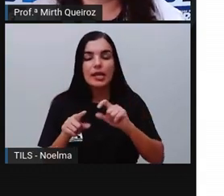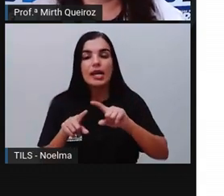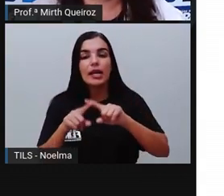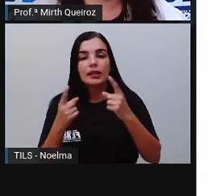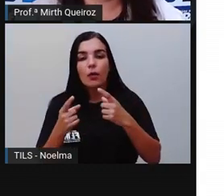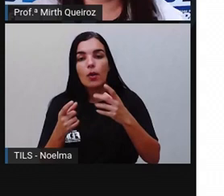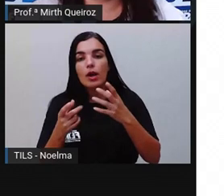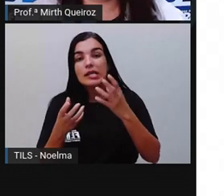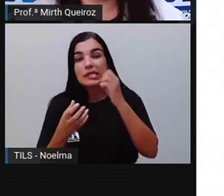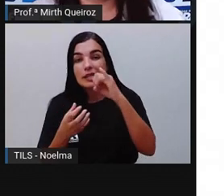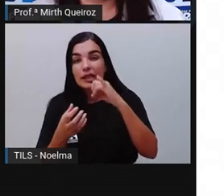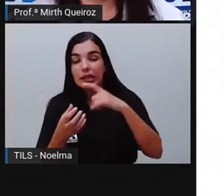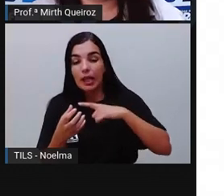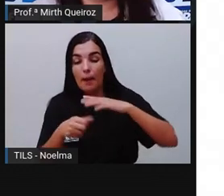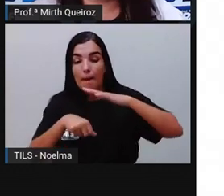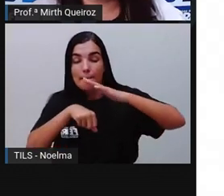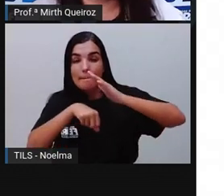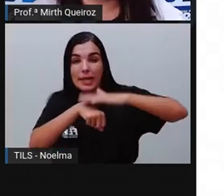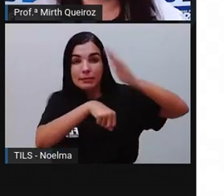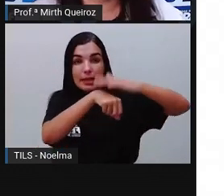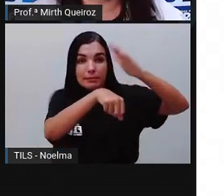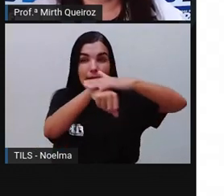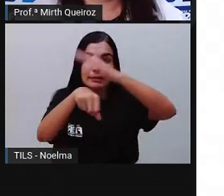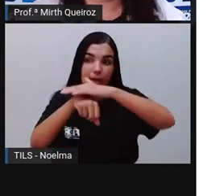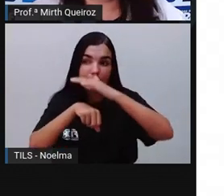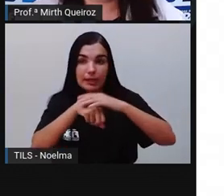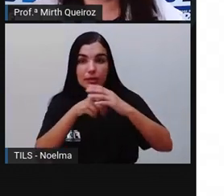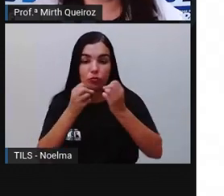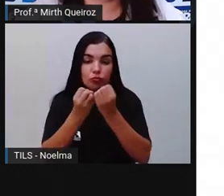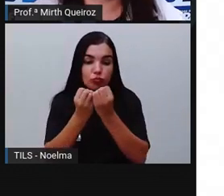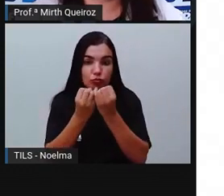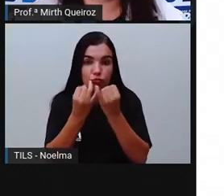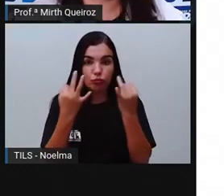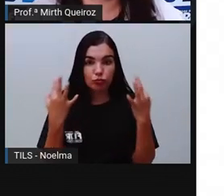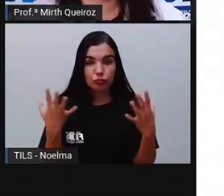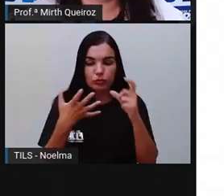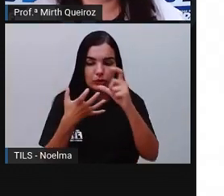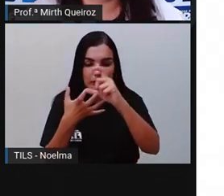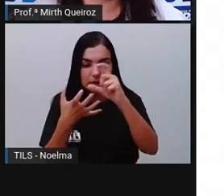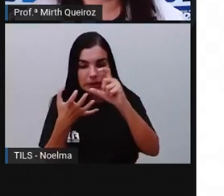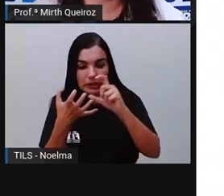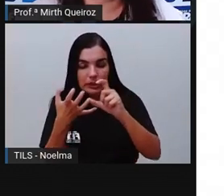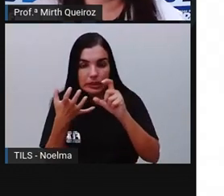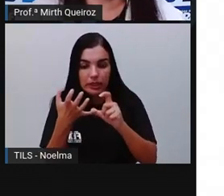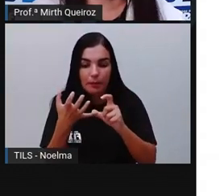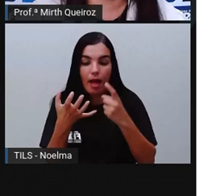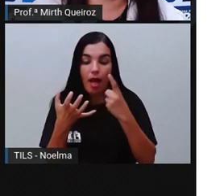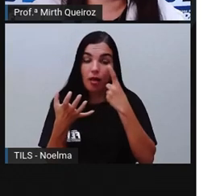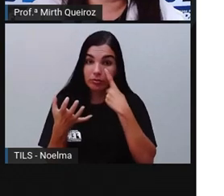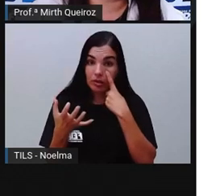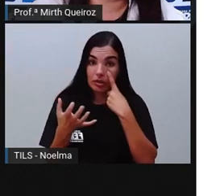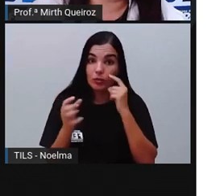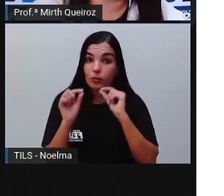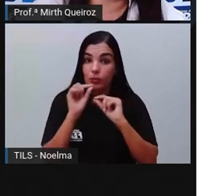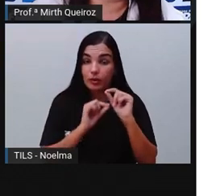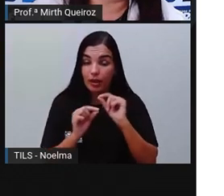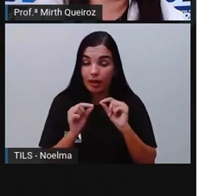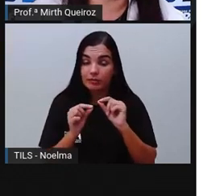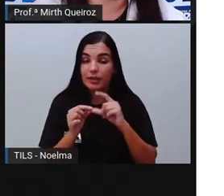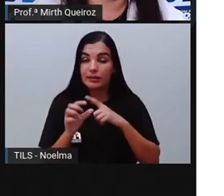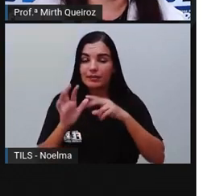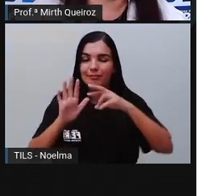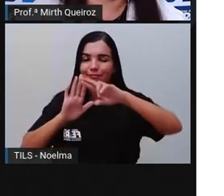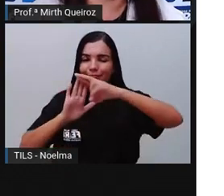são palavras paroxítonas. E por terem maior quantidade, nós vamos ter o maior número de